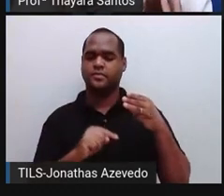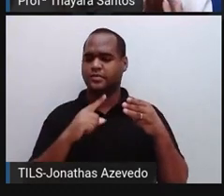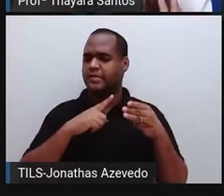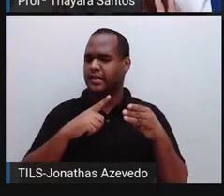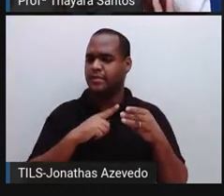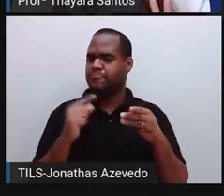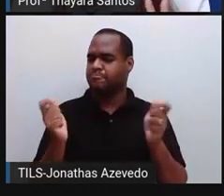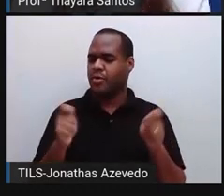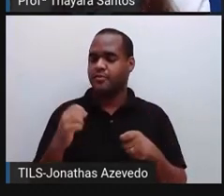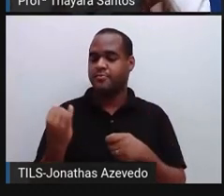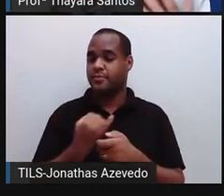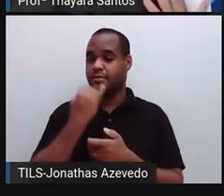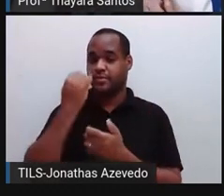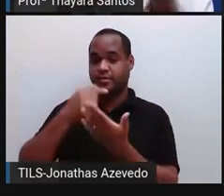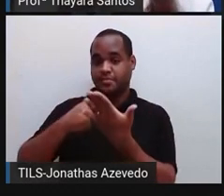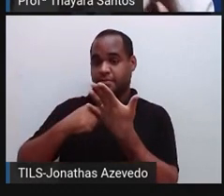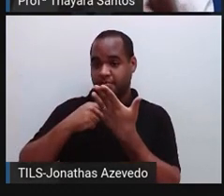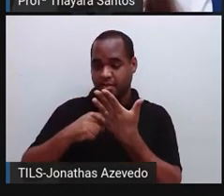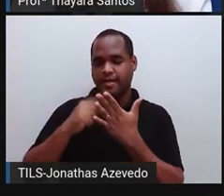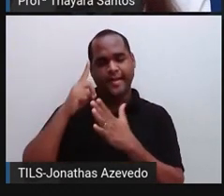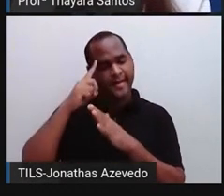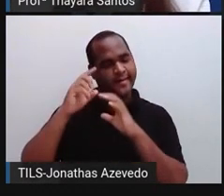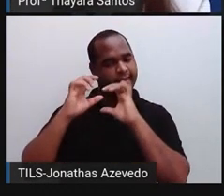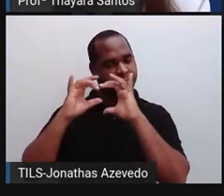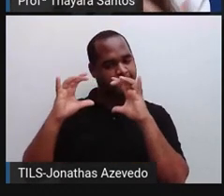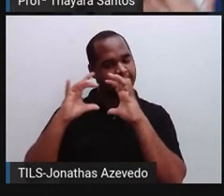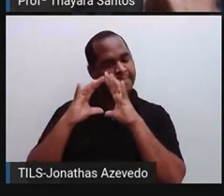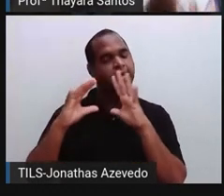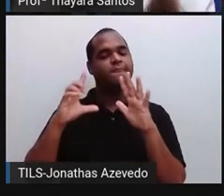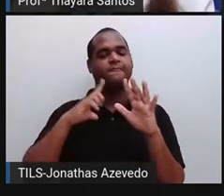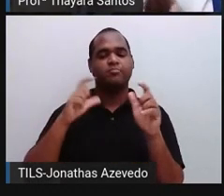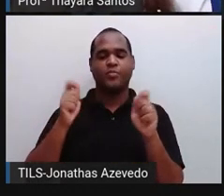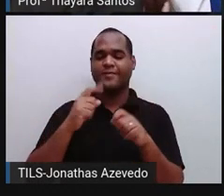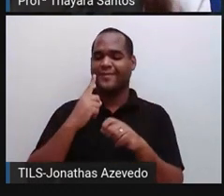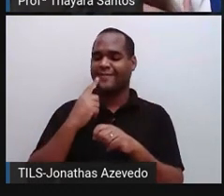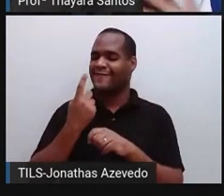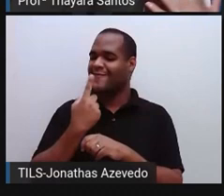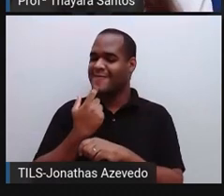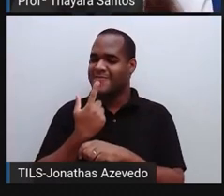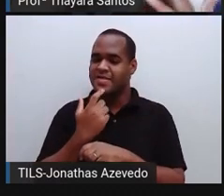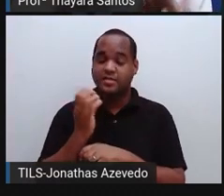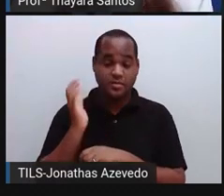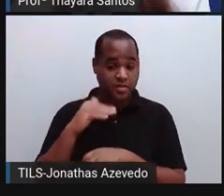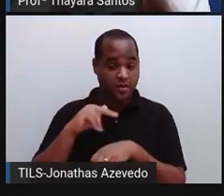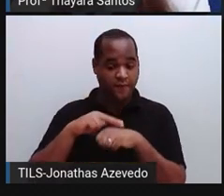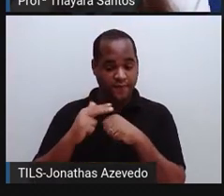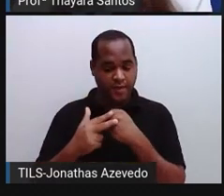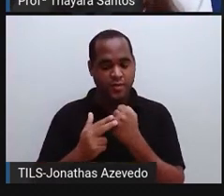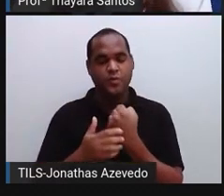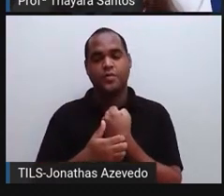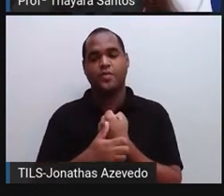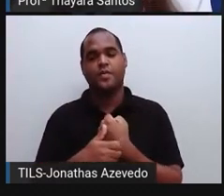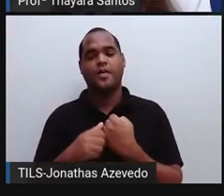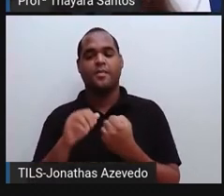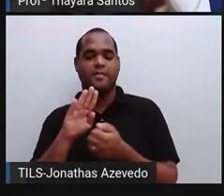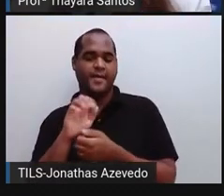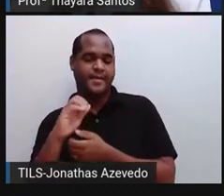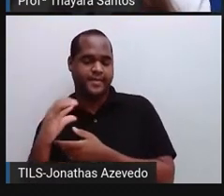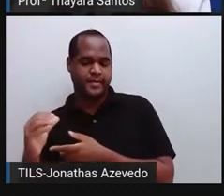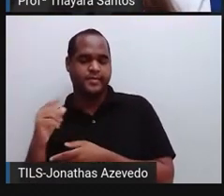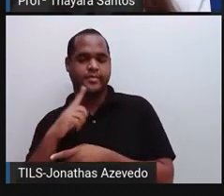proteção para o nosso cérebro. E quando essas meninges inflamam, elas são atacadas por vírus ou bactérias, elas